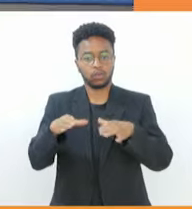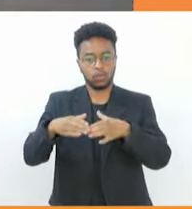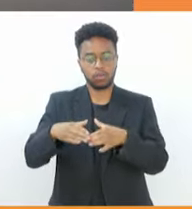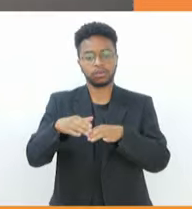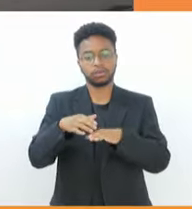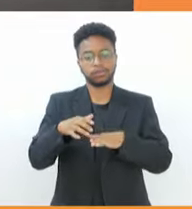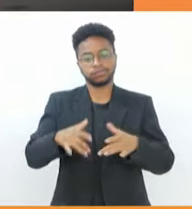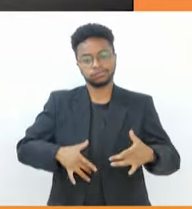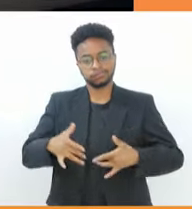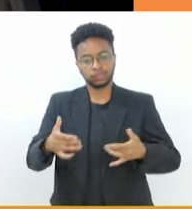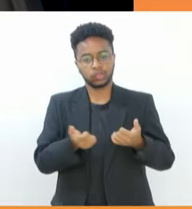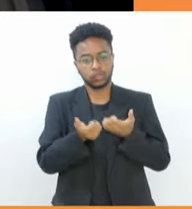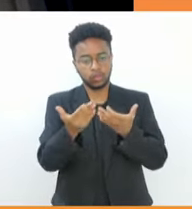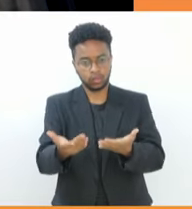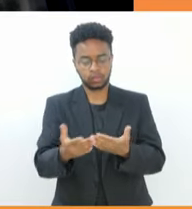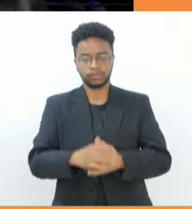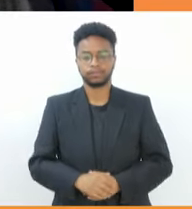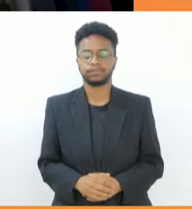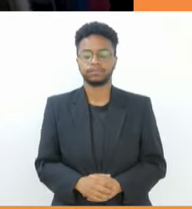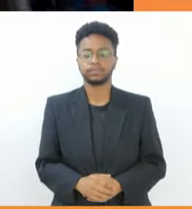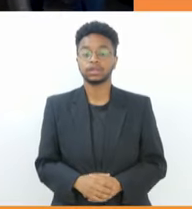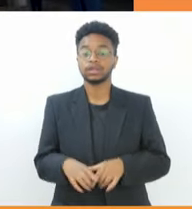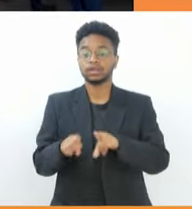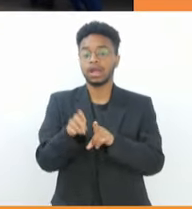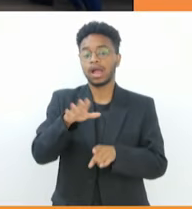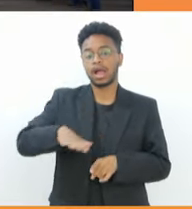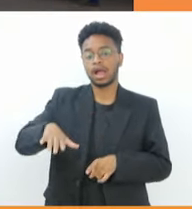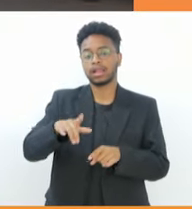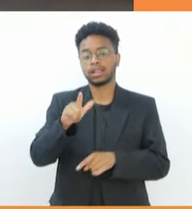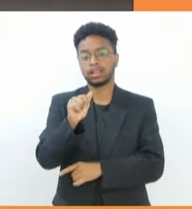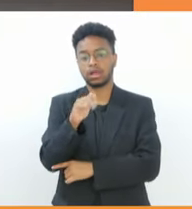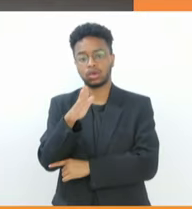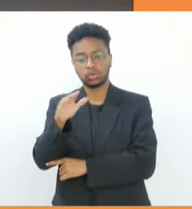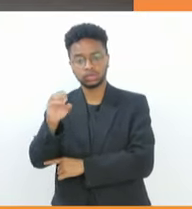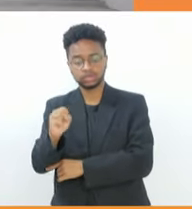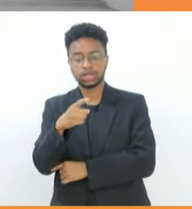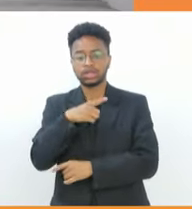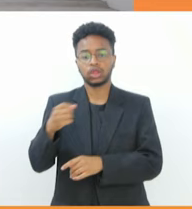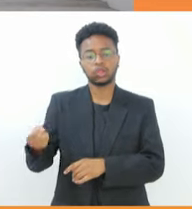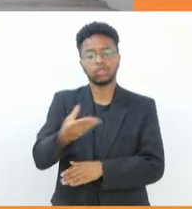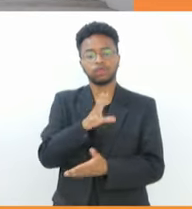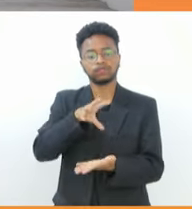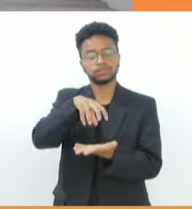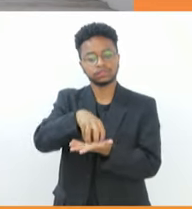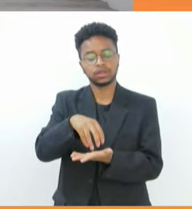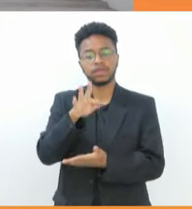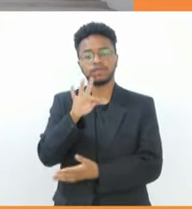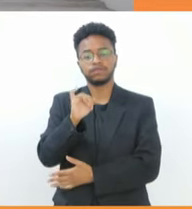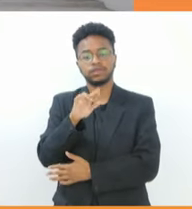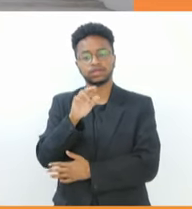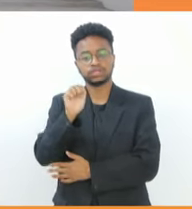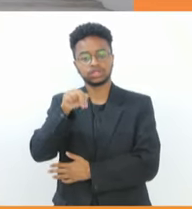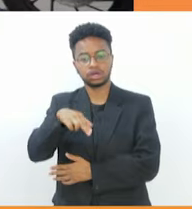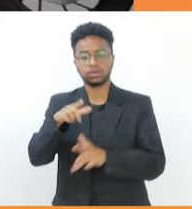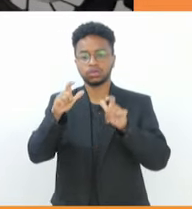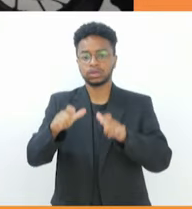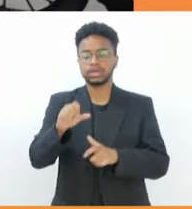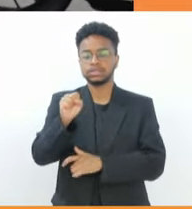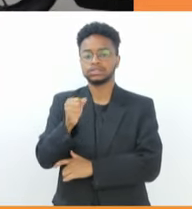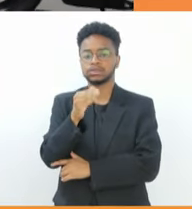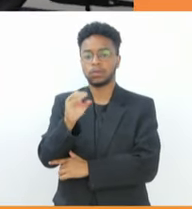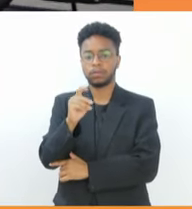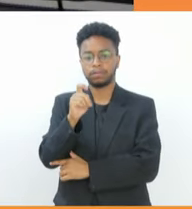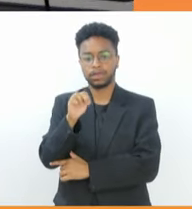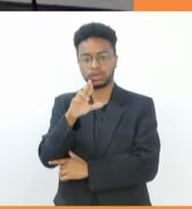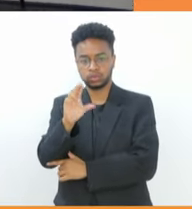A região dos Lagos acaba de ganhar uma unidade da Firjan Senai Sese, inaugurada em São Pedro da Aldeia. A nova